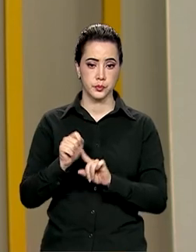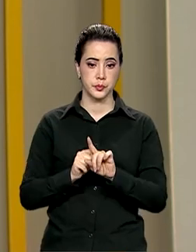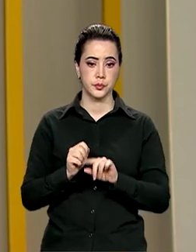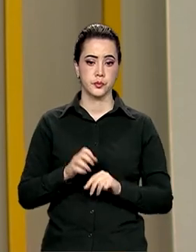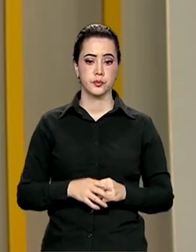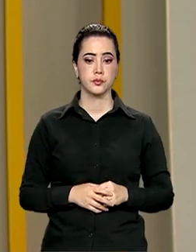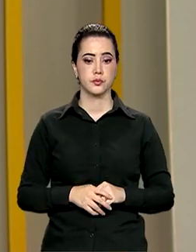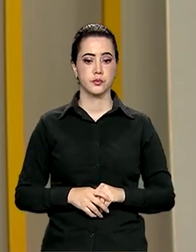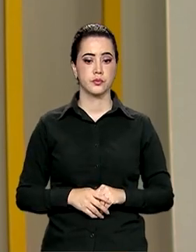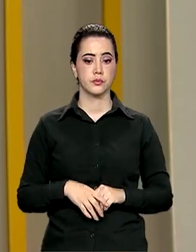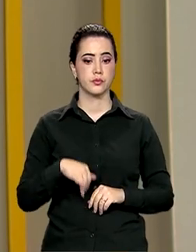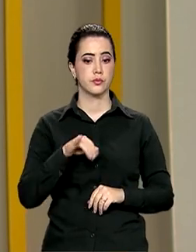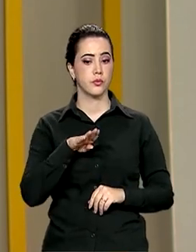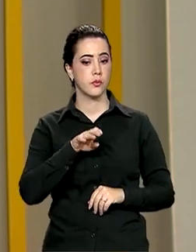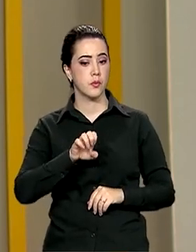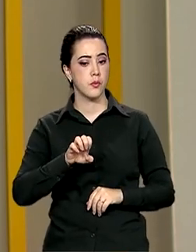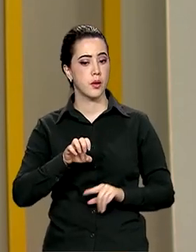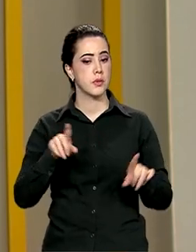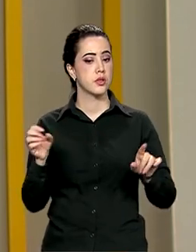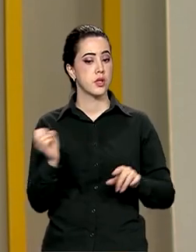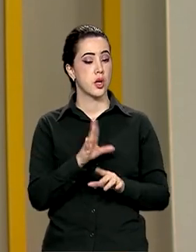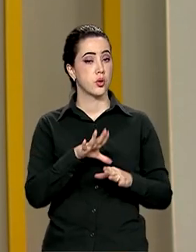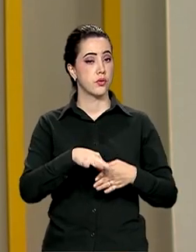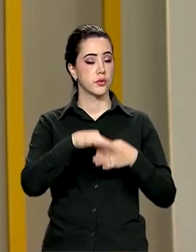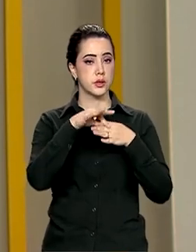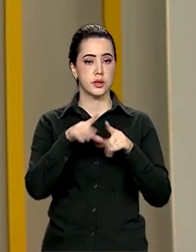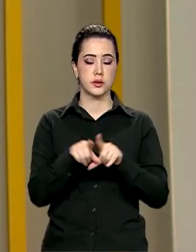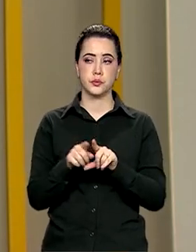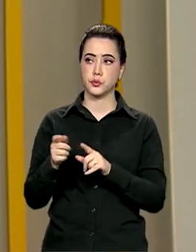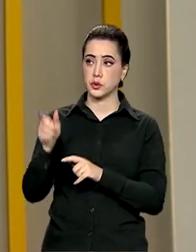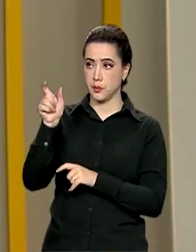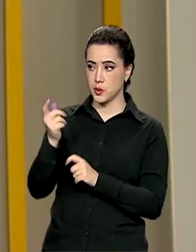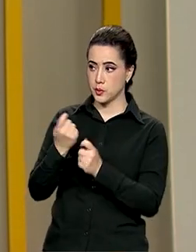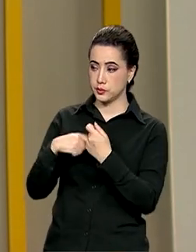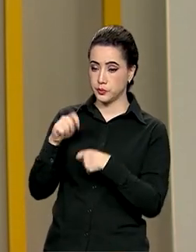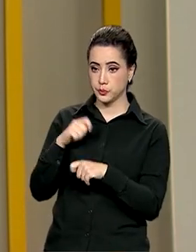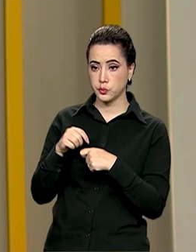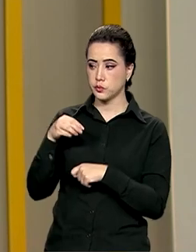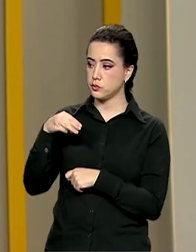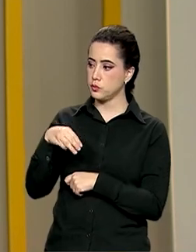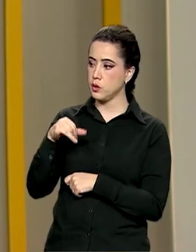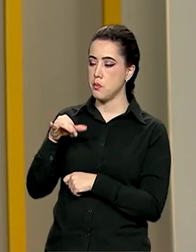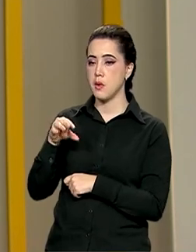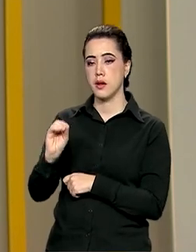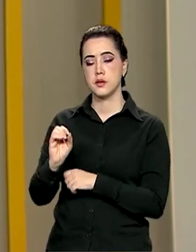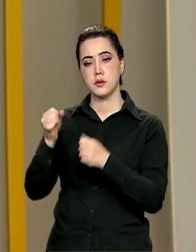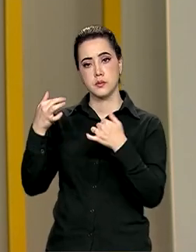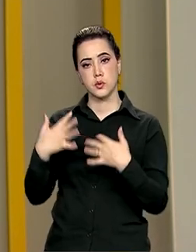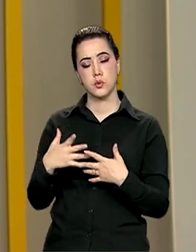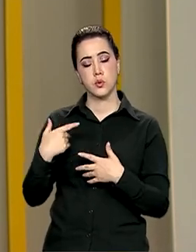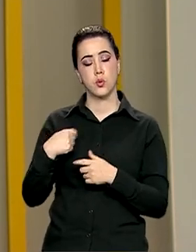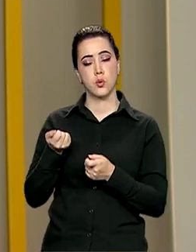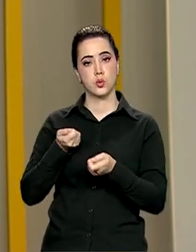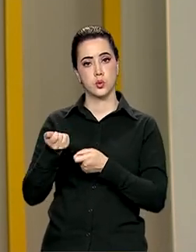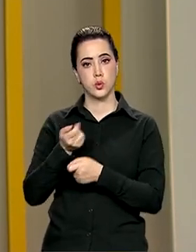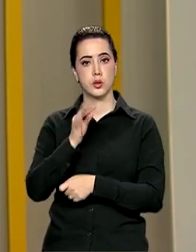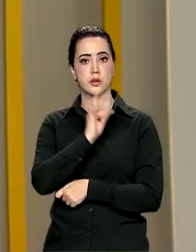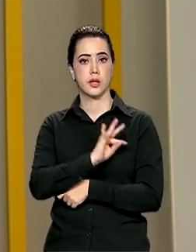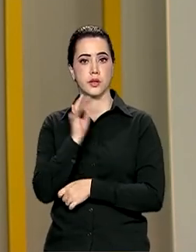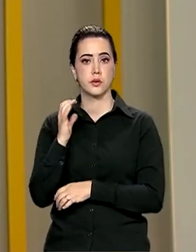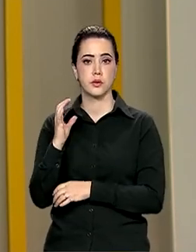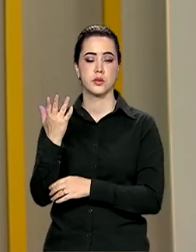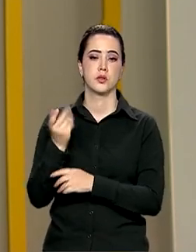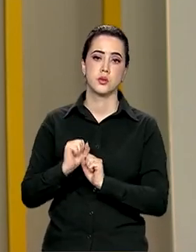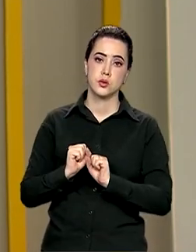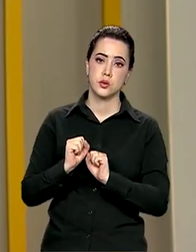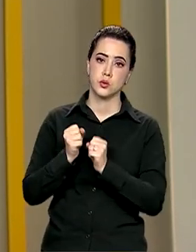E o IBGE tem novo comando. O economista Márcio Poshma assumiu, defendendo o rigor técnico e científico nos